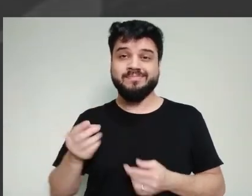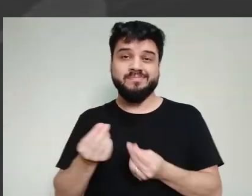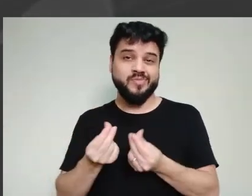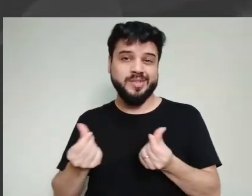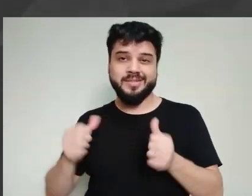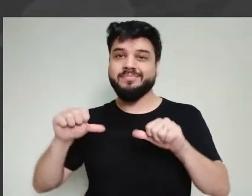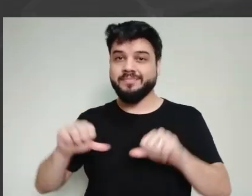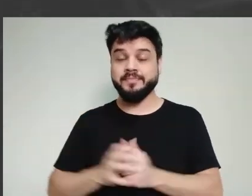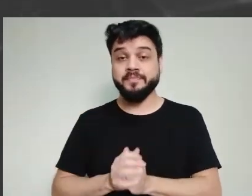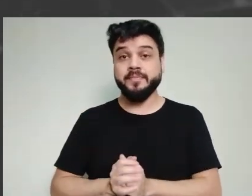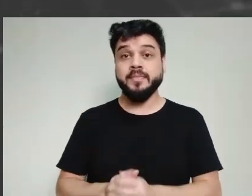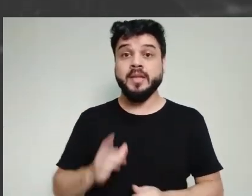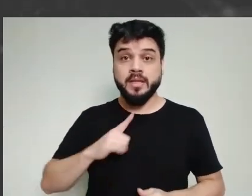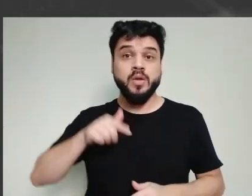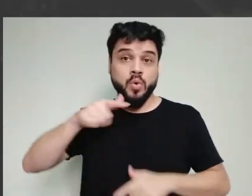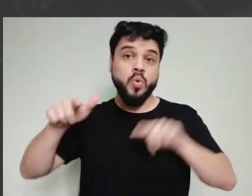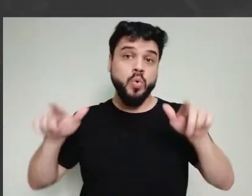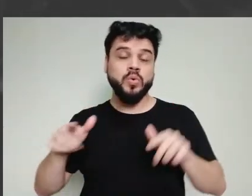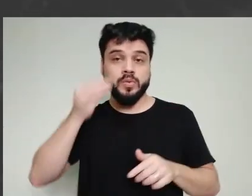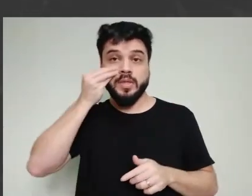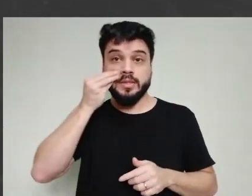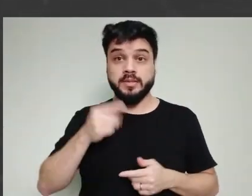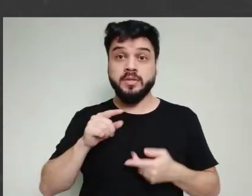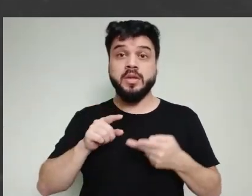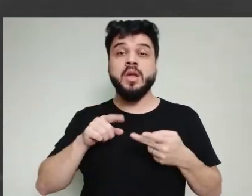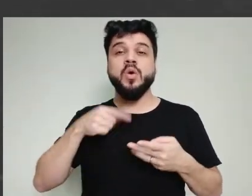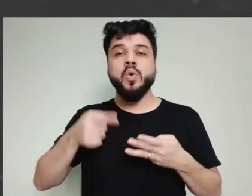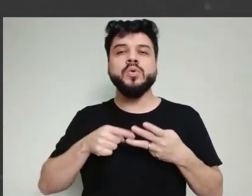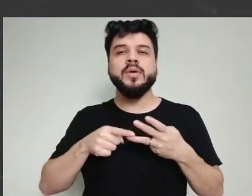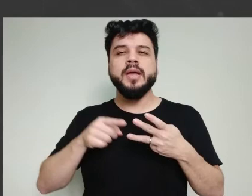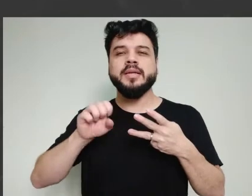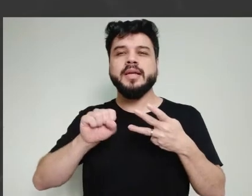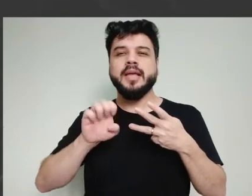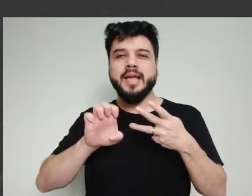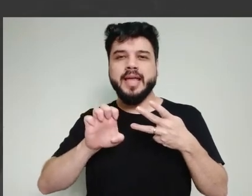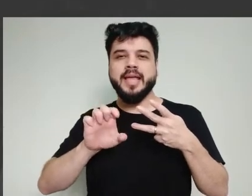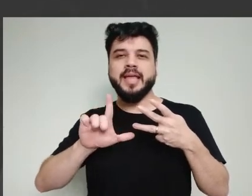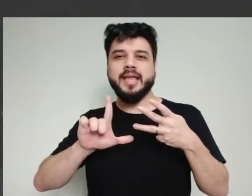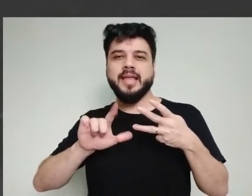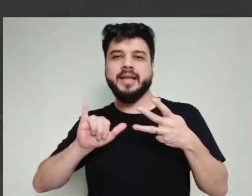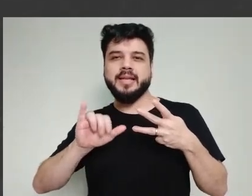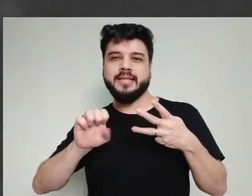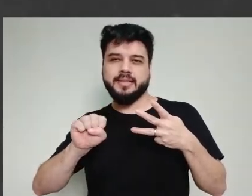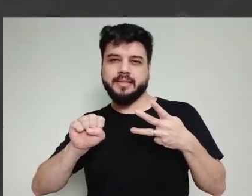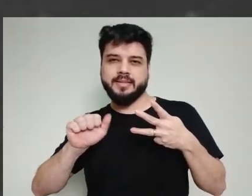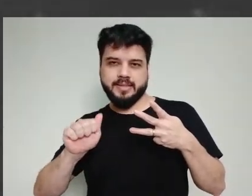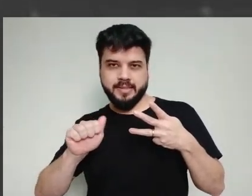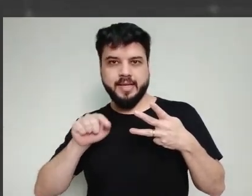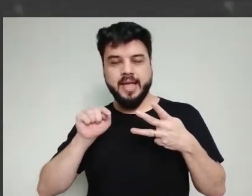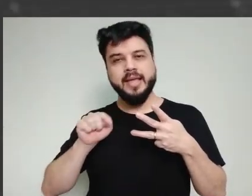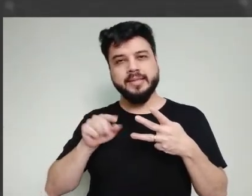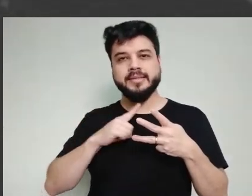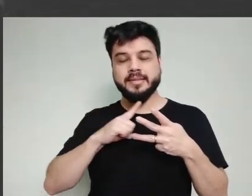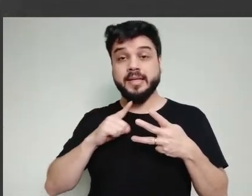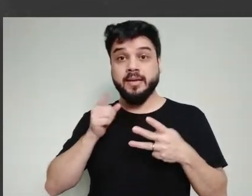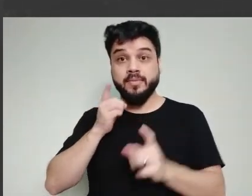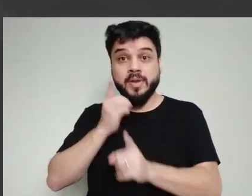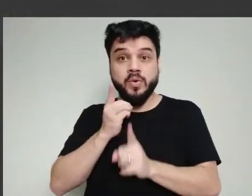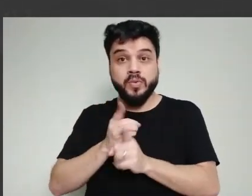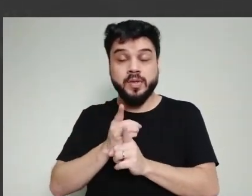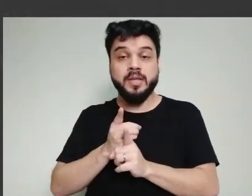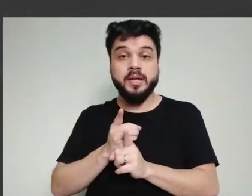Então, são testes sorológicos, mas que têm baixa qualidade. Então, além deles, existem outros testes